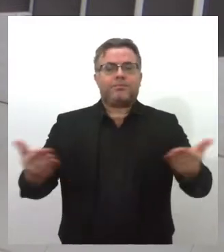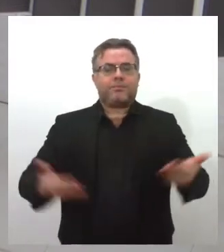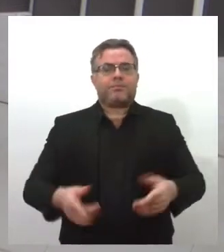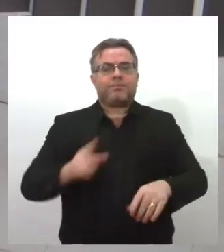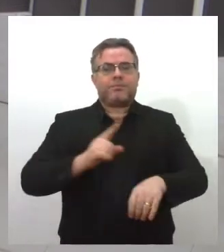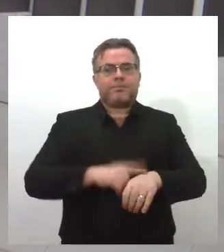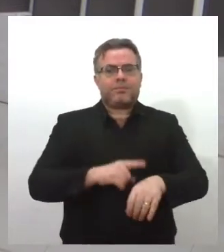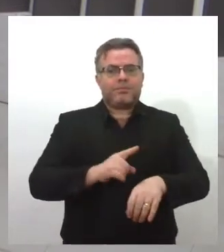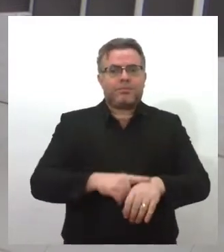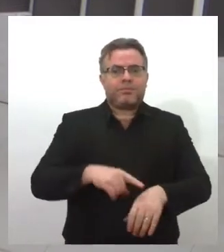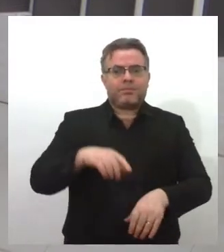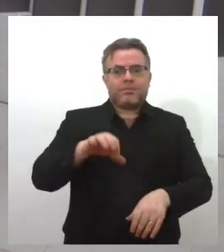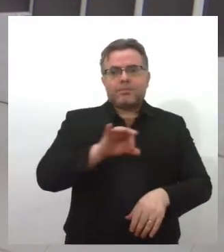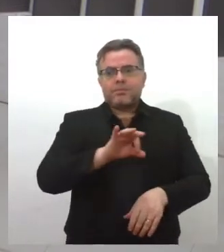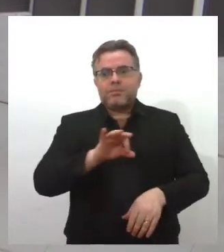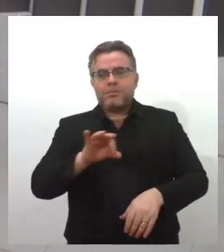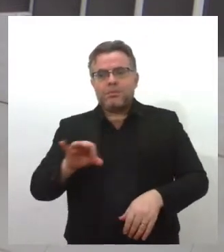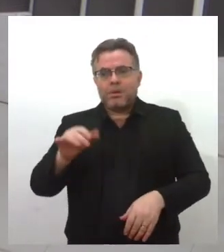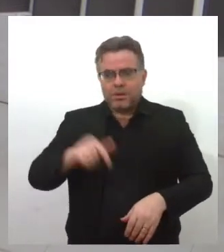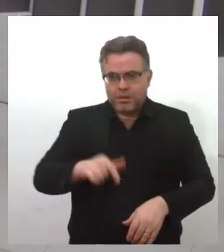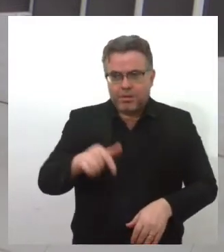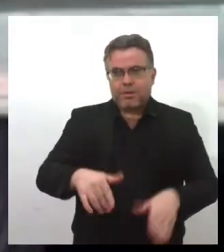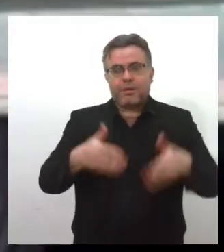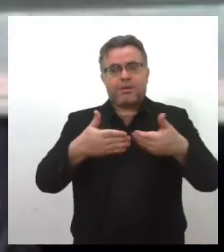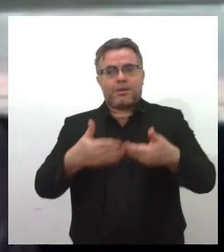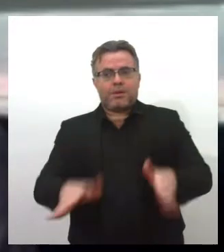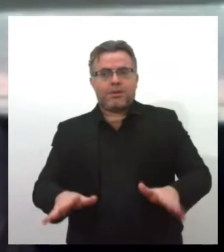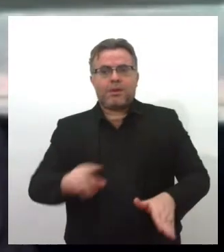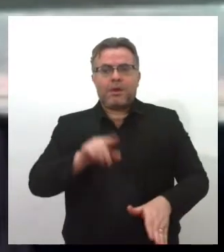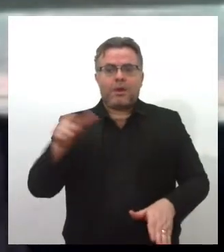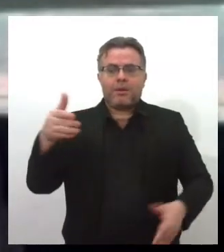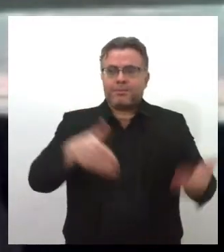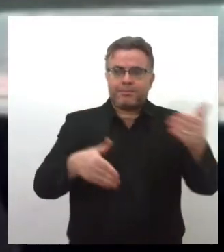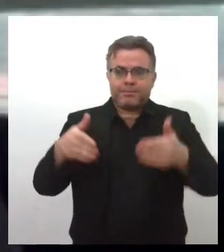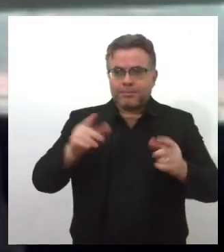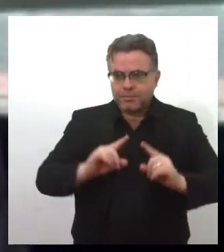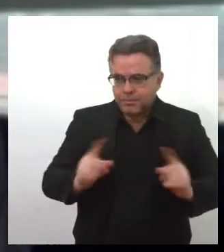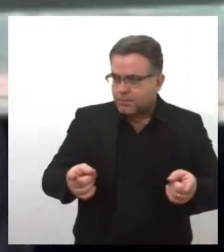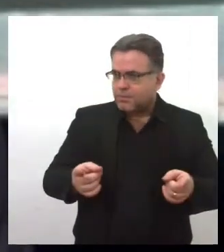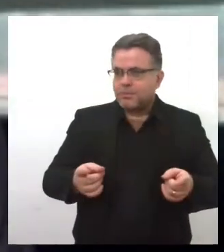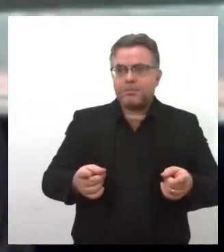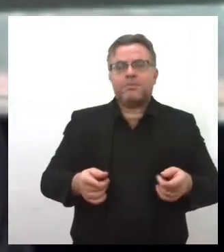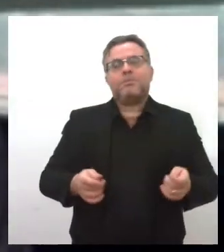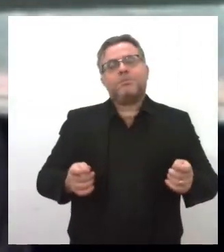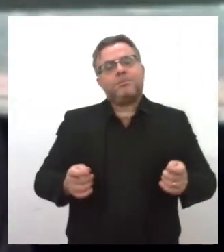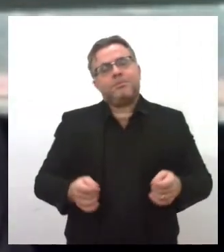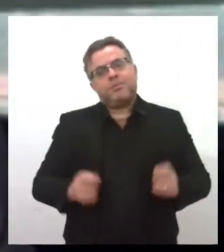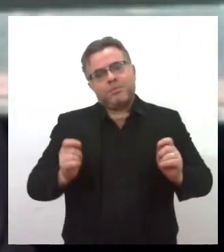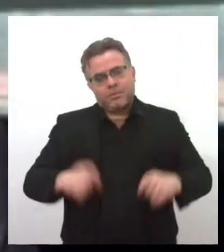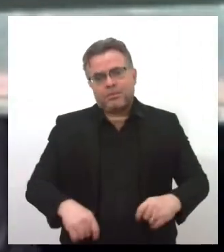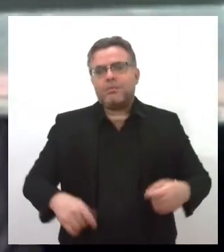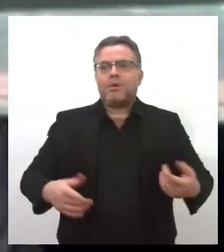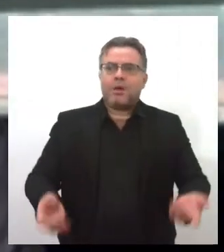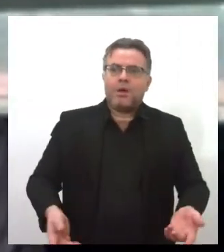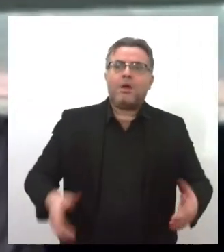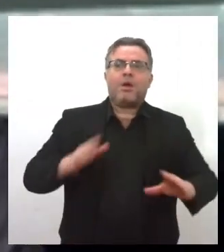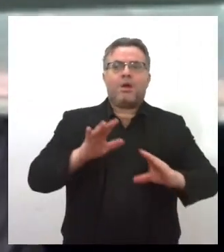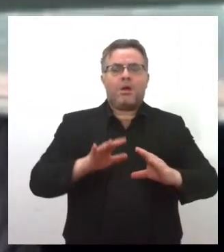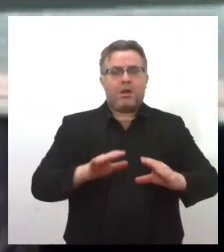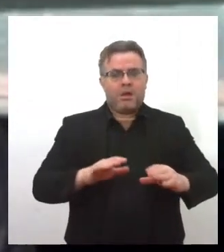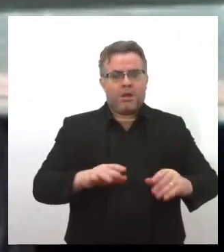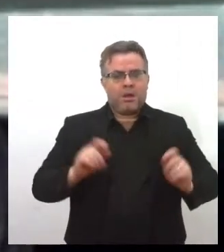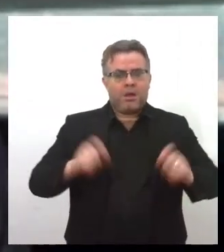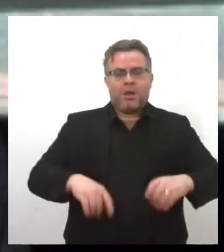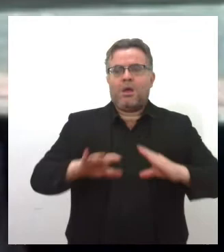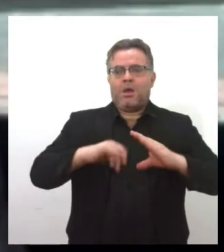das 9 horas, o lançamento aqui no Sergipe Tech, tá? Quem não puder participar presencialmente, virtualmente, nós vamos estar linkados no